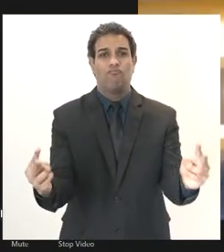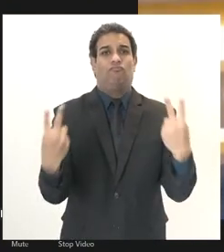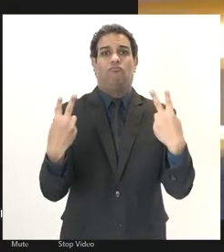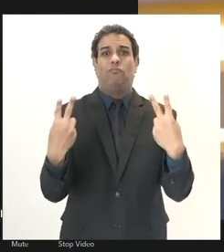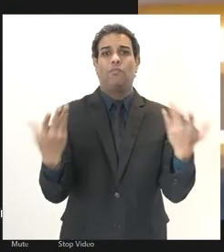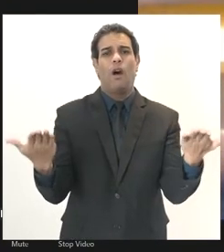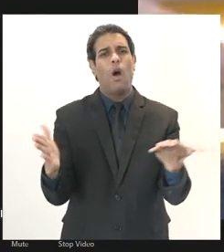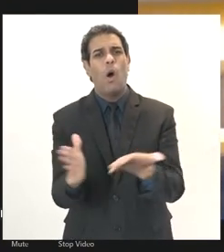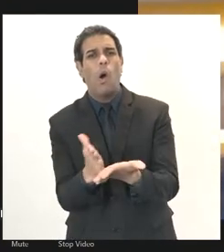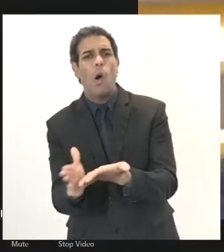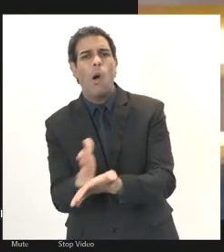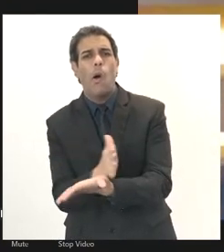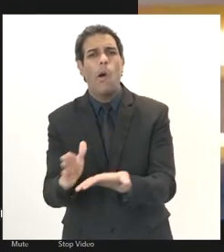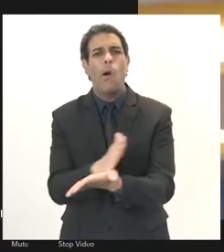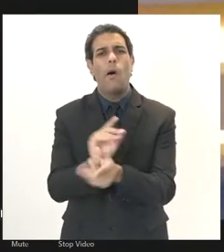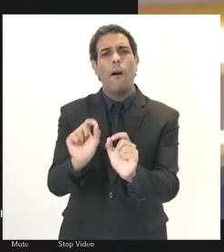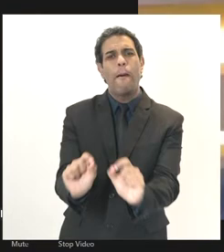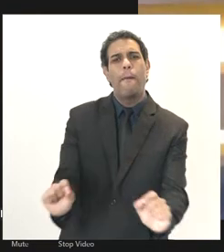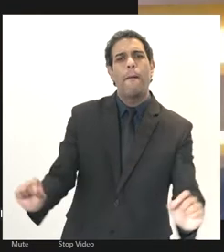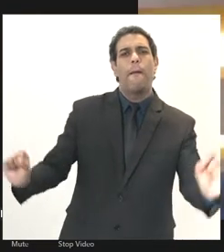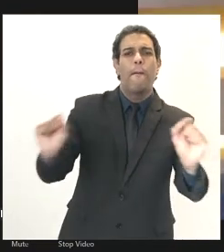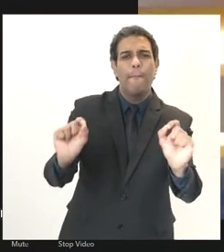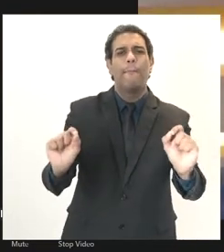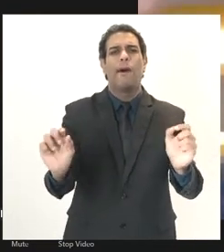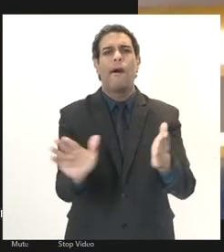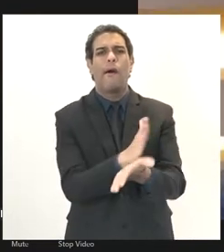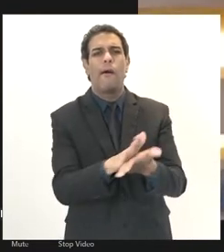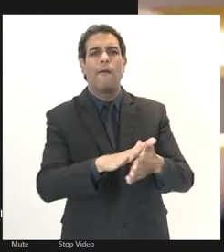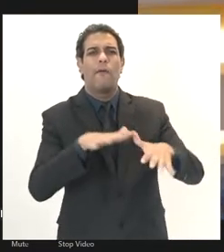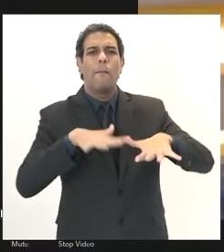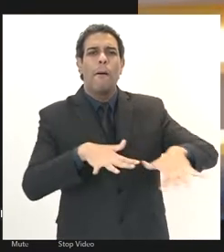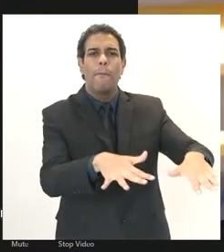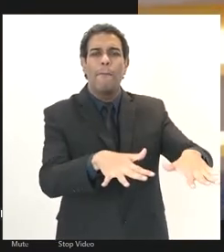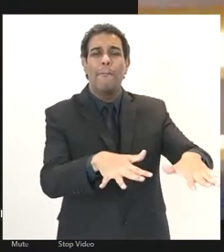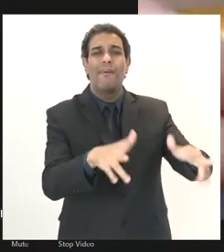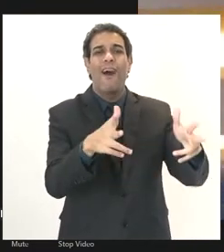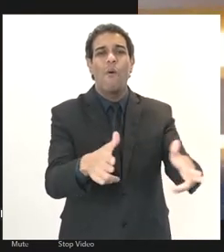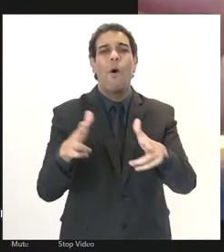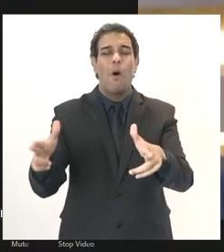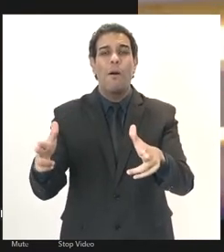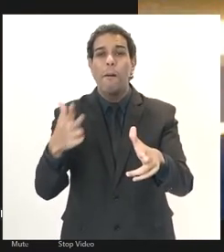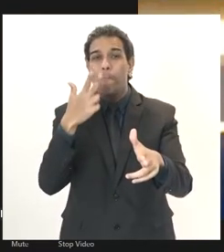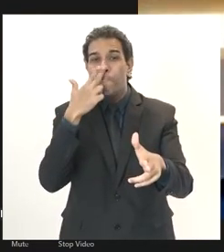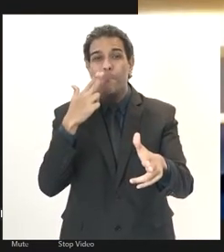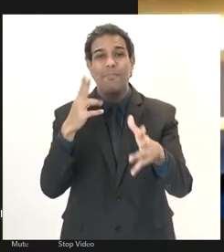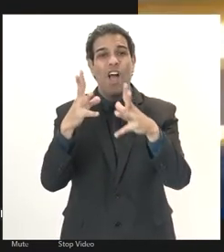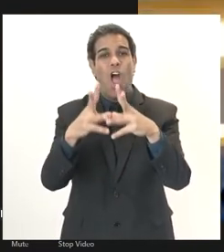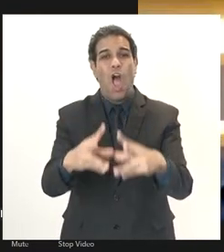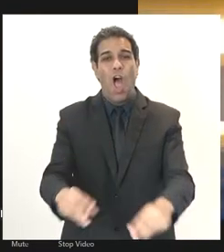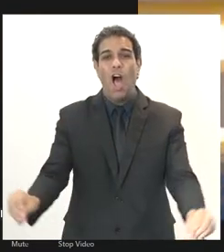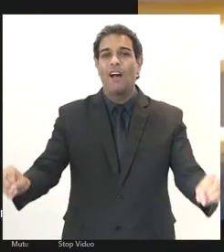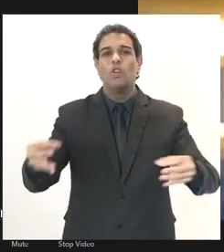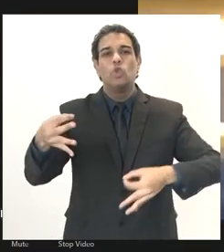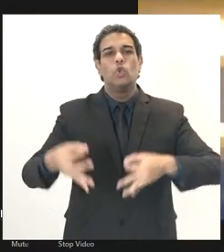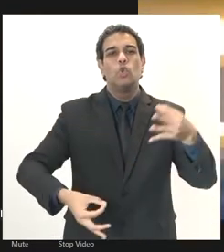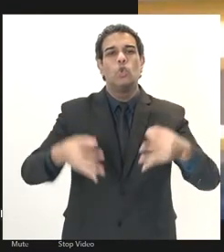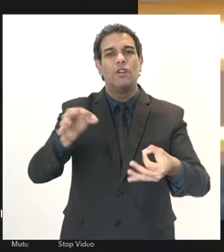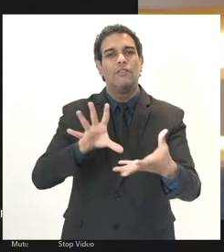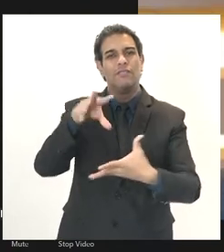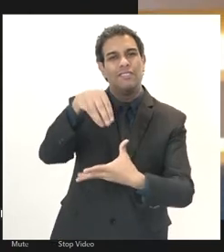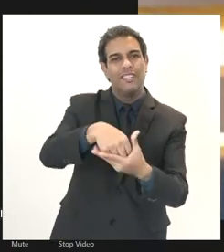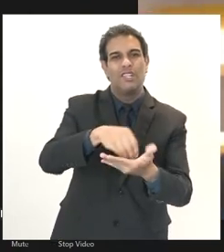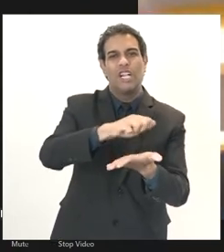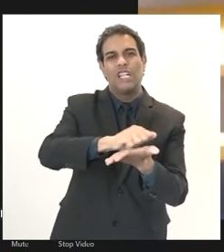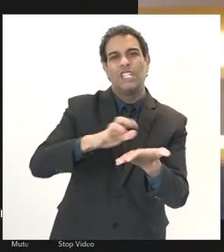nós vemos alguns processos, alguns movimentos exatamente para a desjudicialização da execução